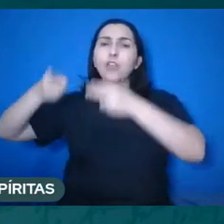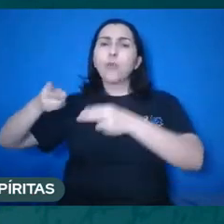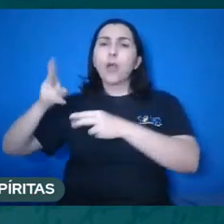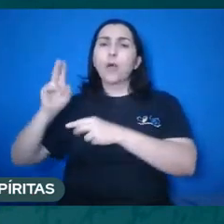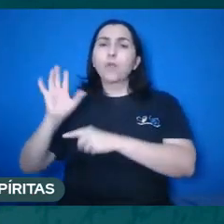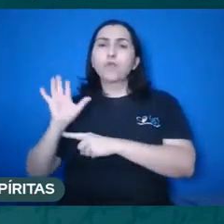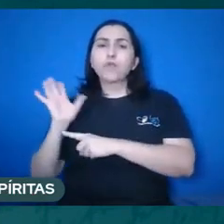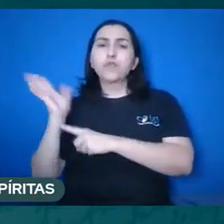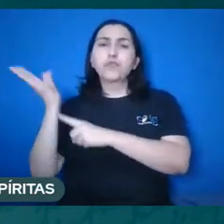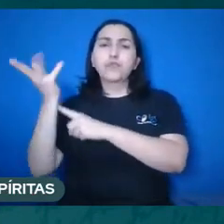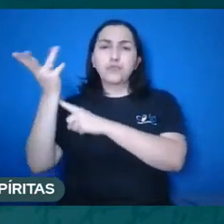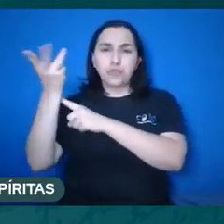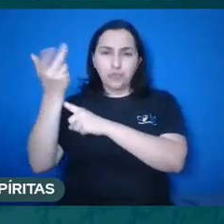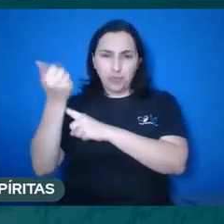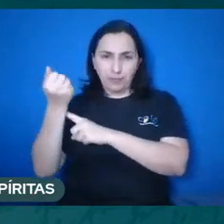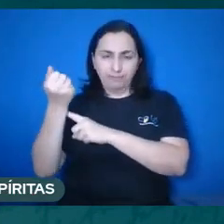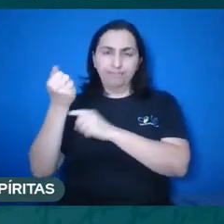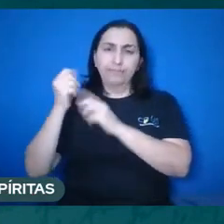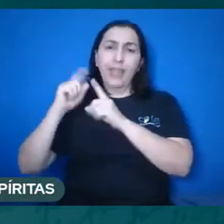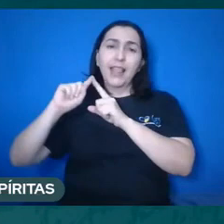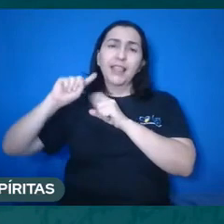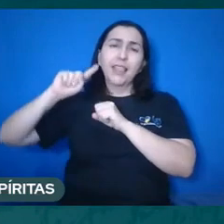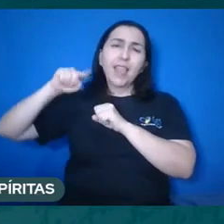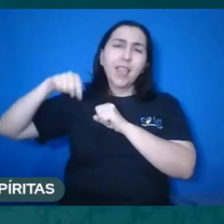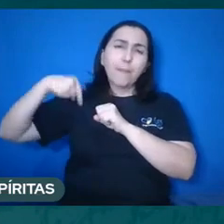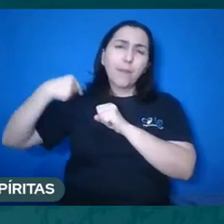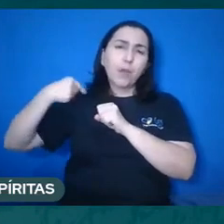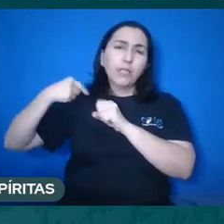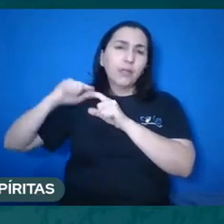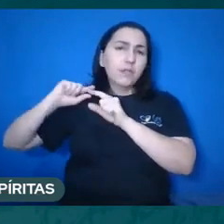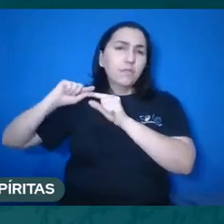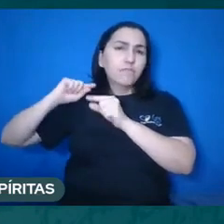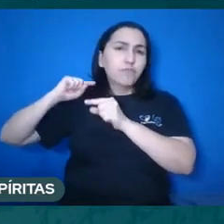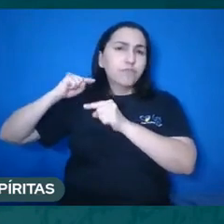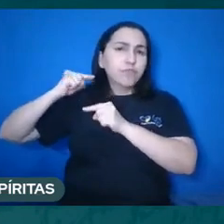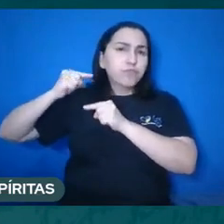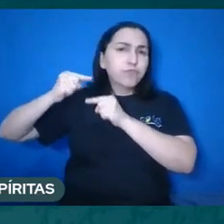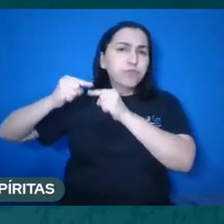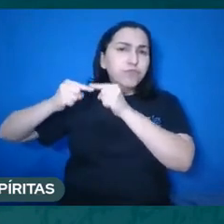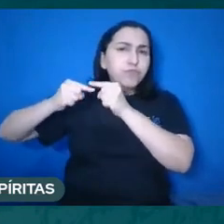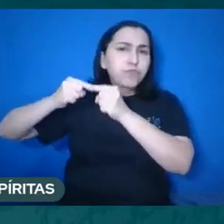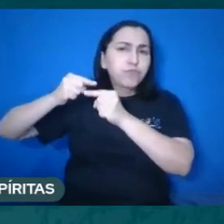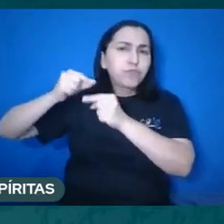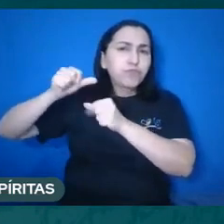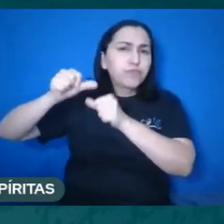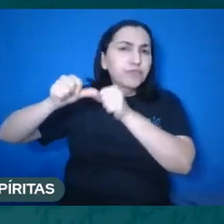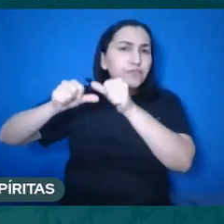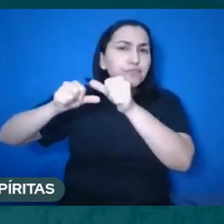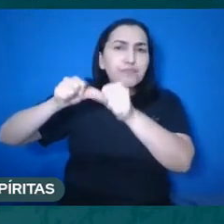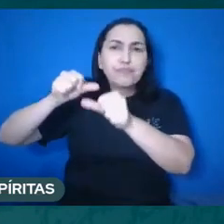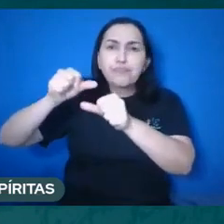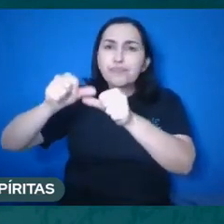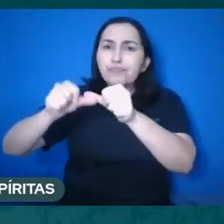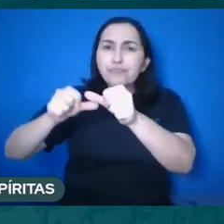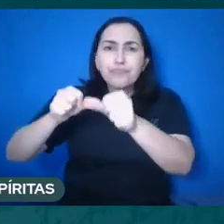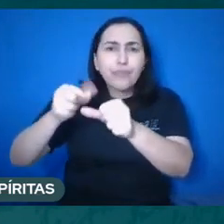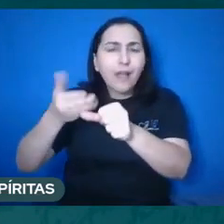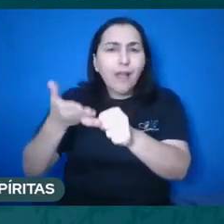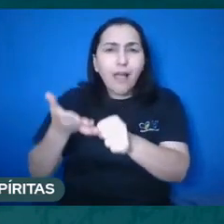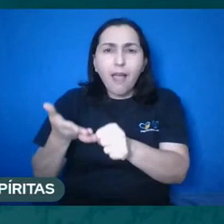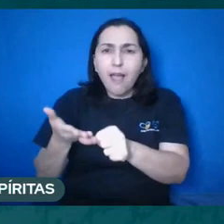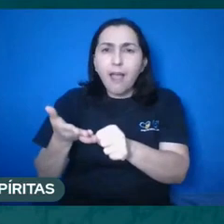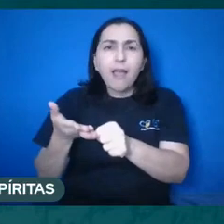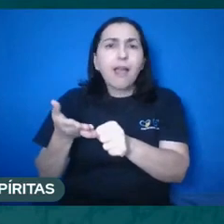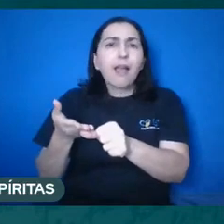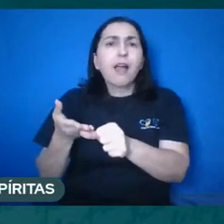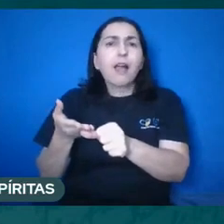do tempo, ela foi se modificando. E aquela ideia dos seres espirituais,